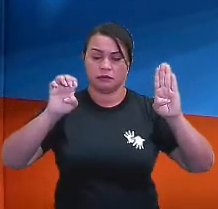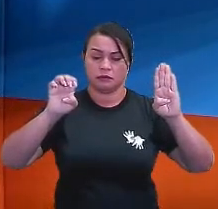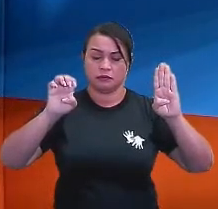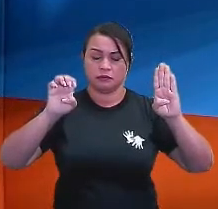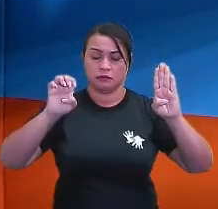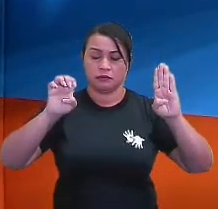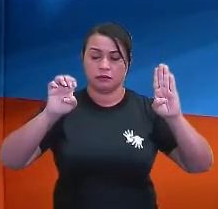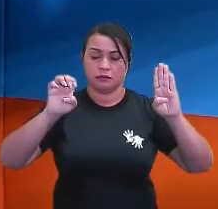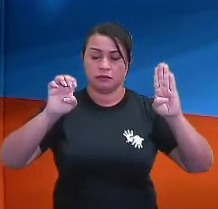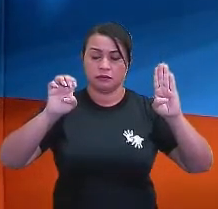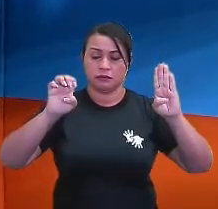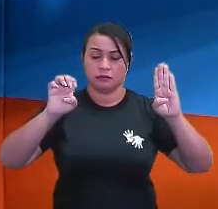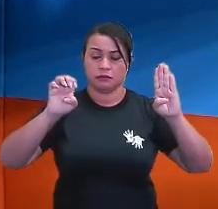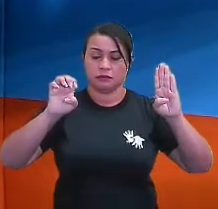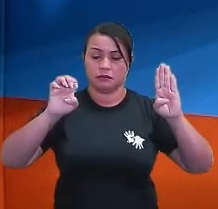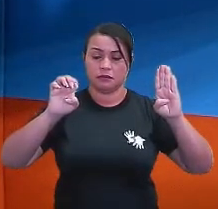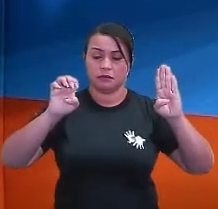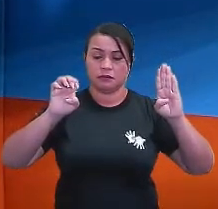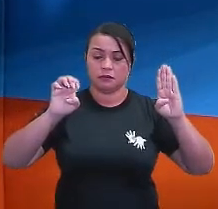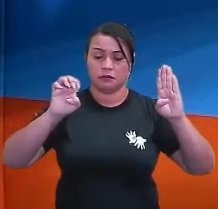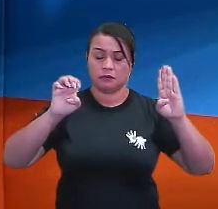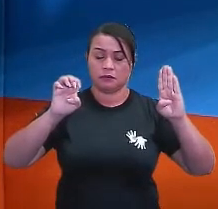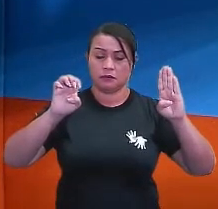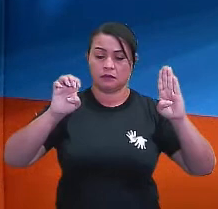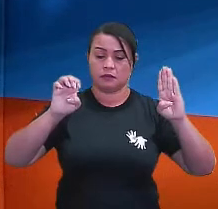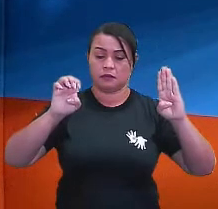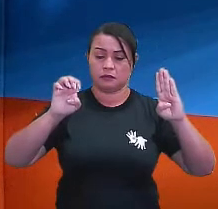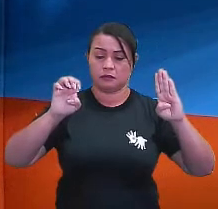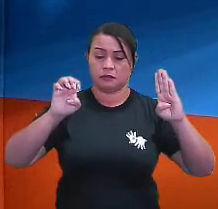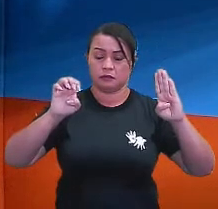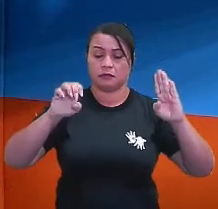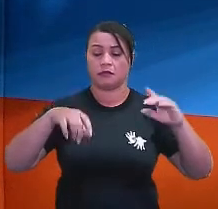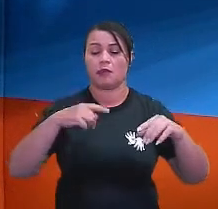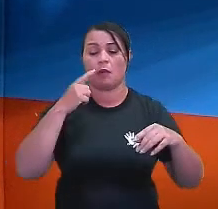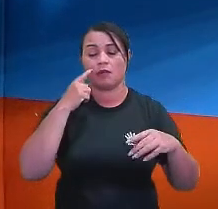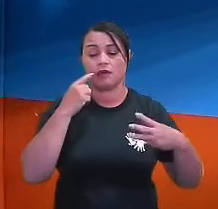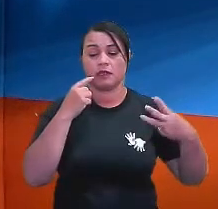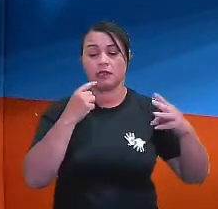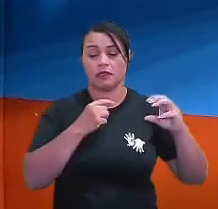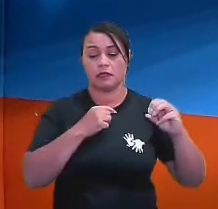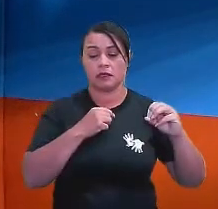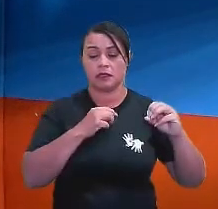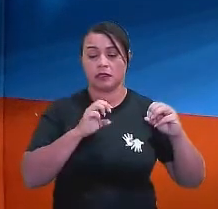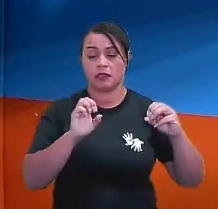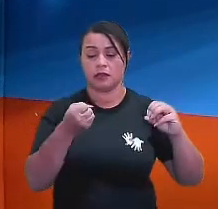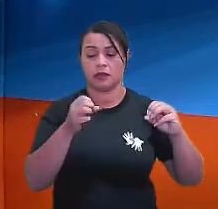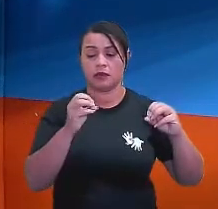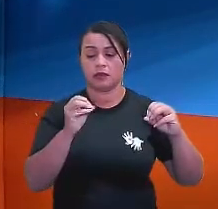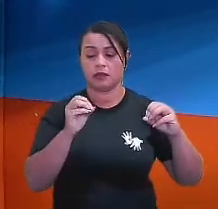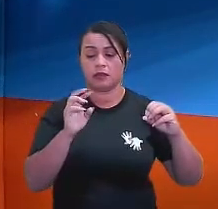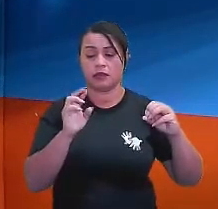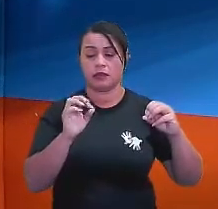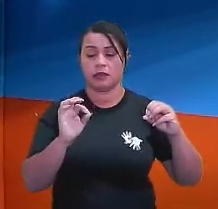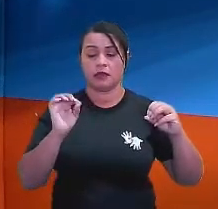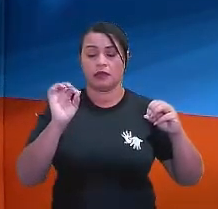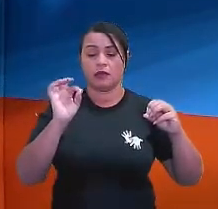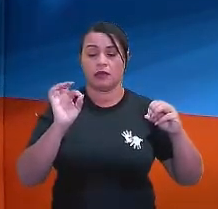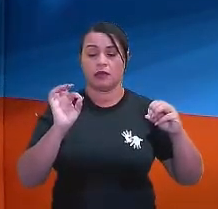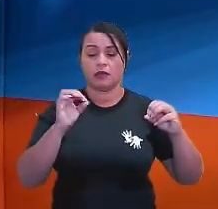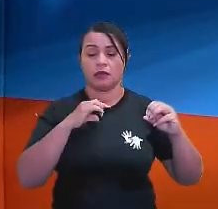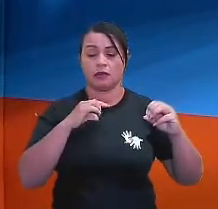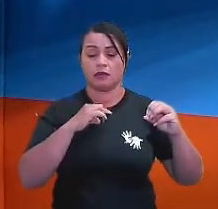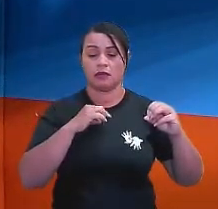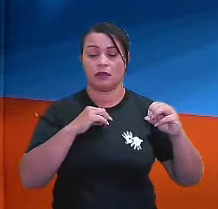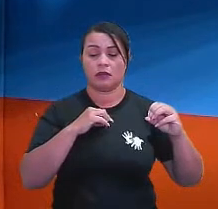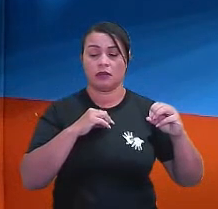Aqui, esse lado, 30 graus, ângulo de 30 graus e de 80 graus. Eu tenho o lado A. Aqui eu